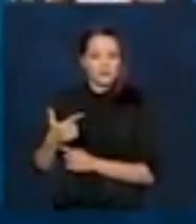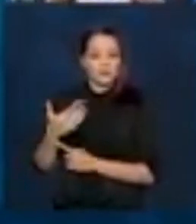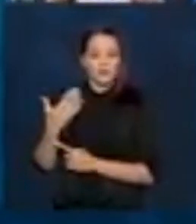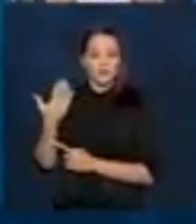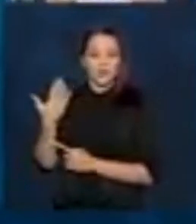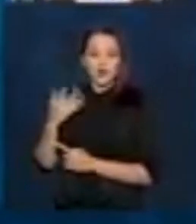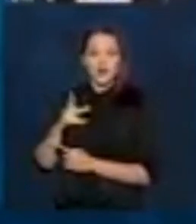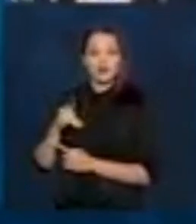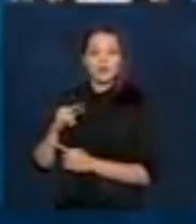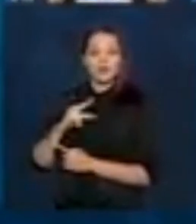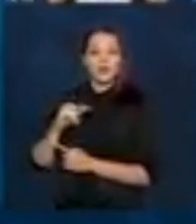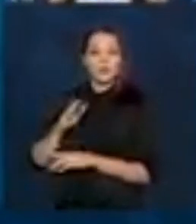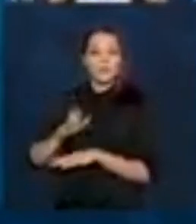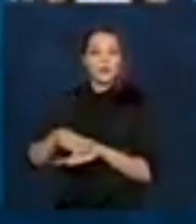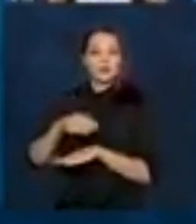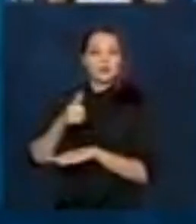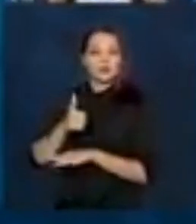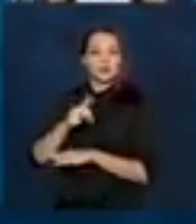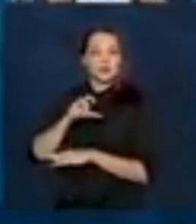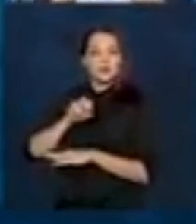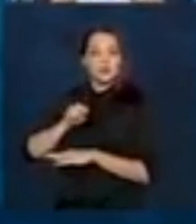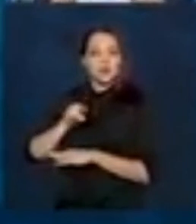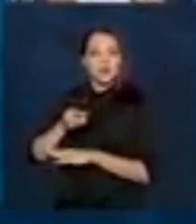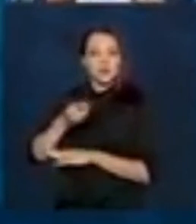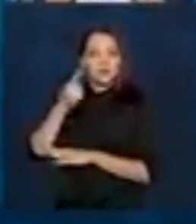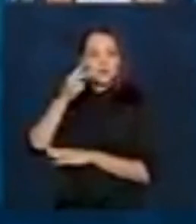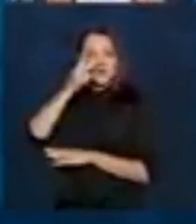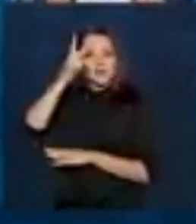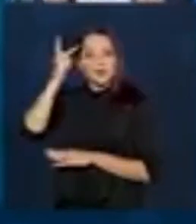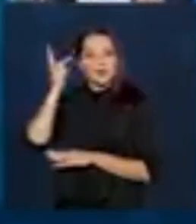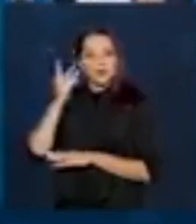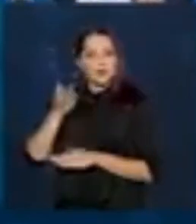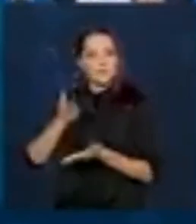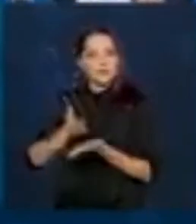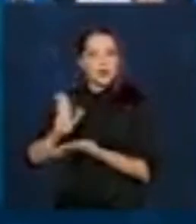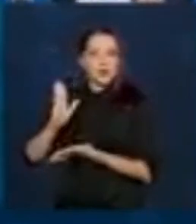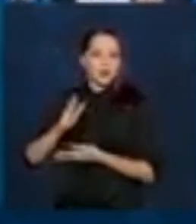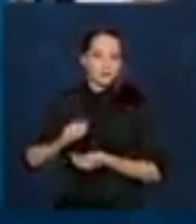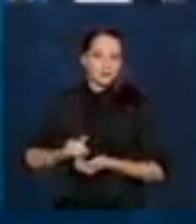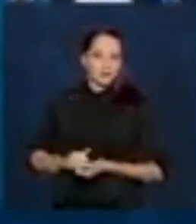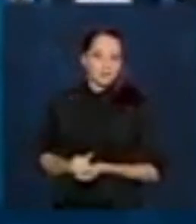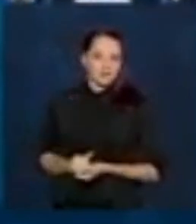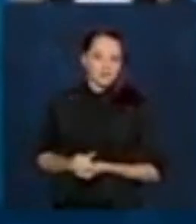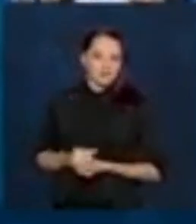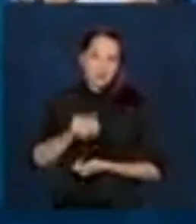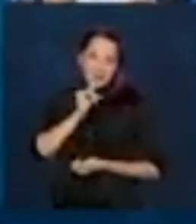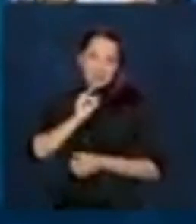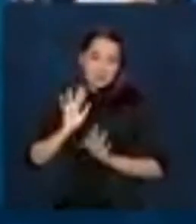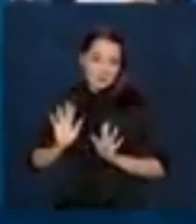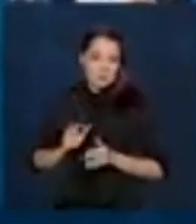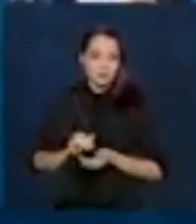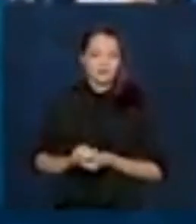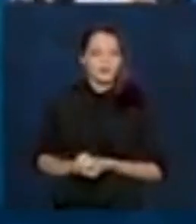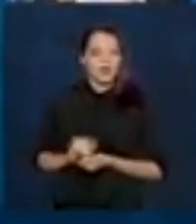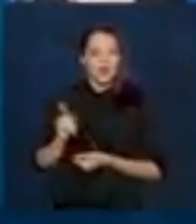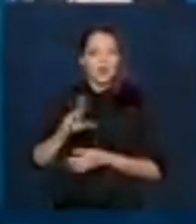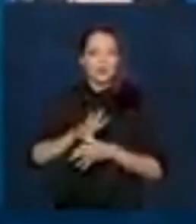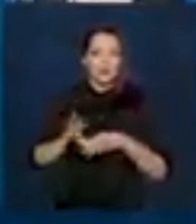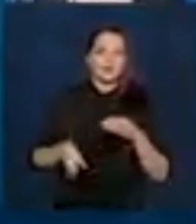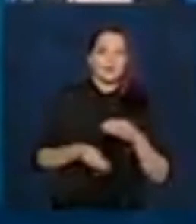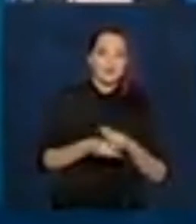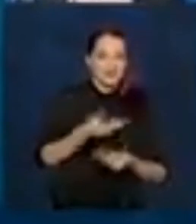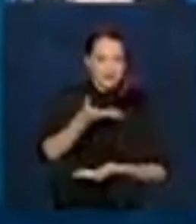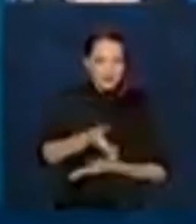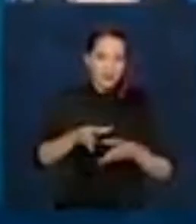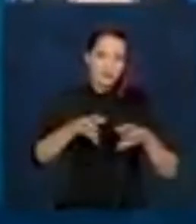vamos assumir que mais 150 mil pessoas sejam aprovadas. Por exemplo, elas entrarão nesse